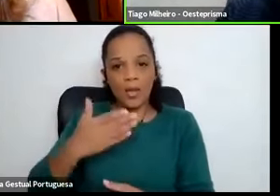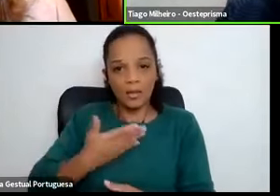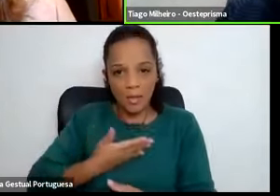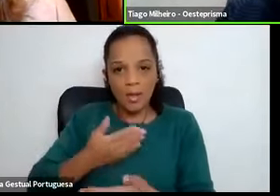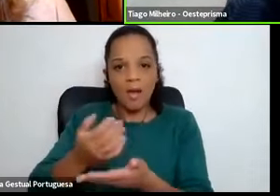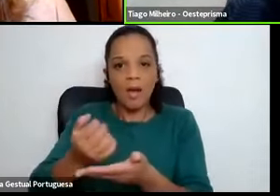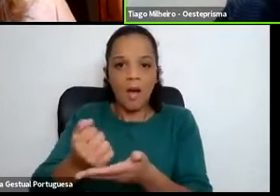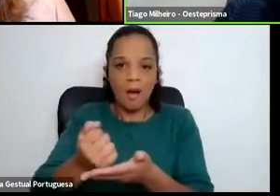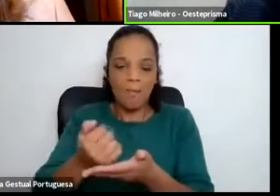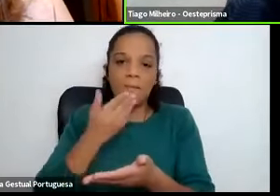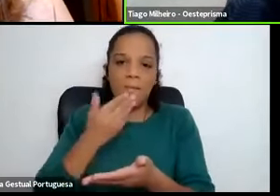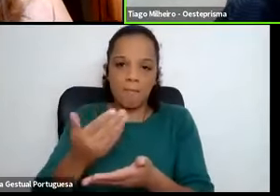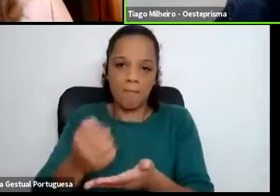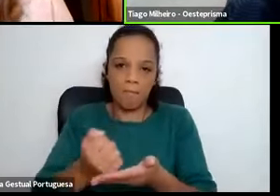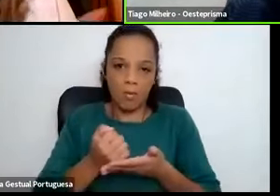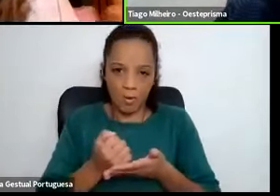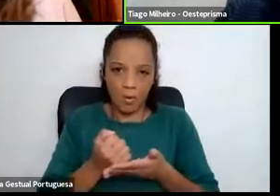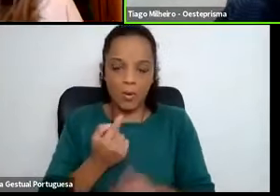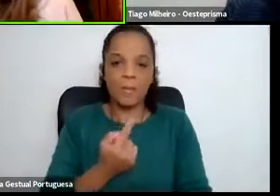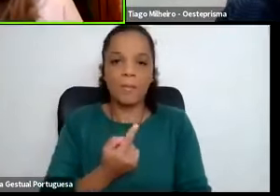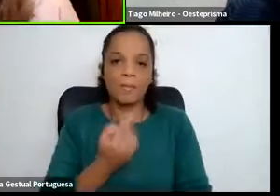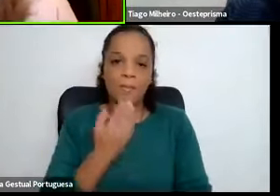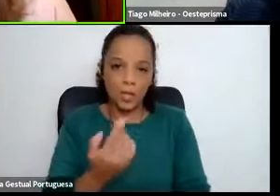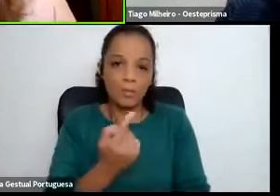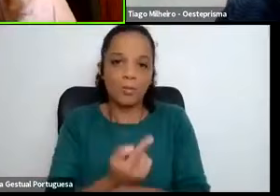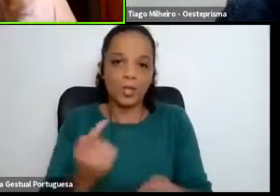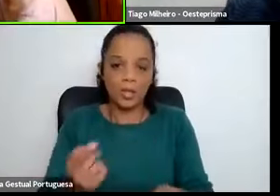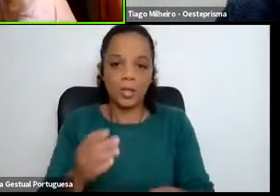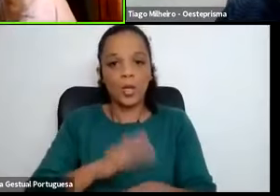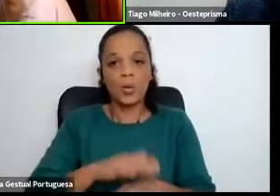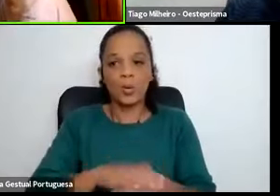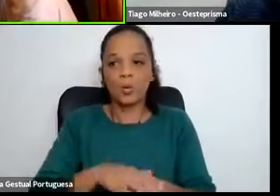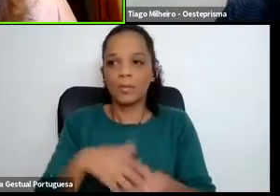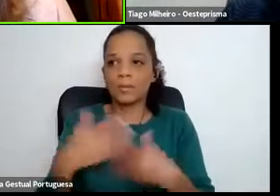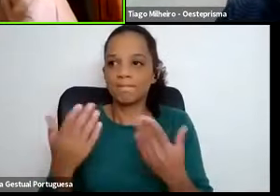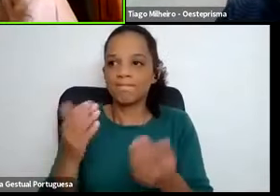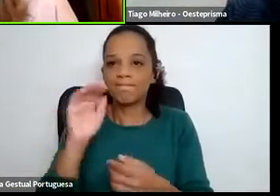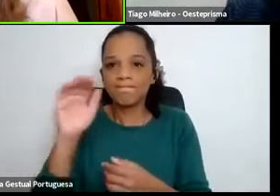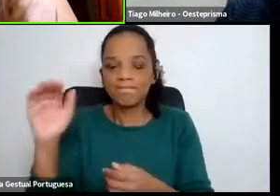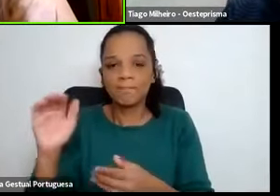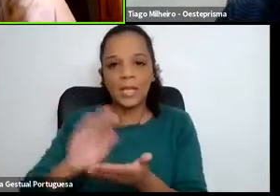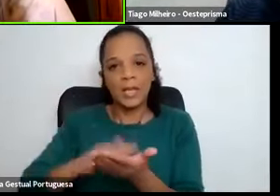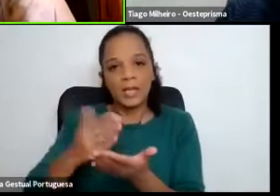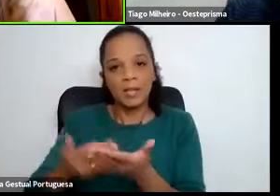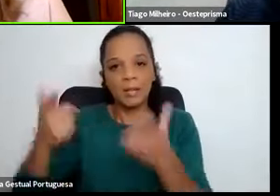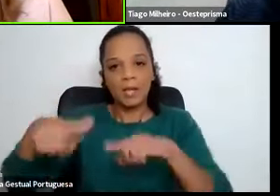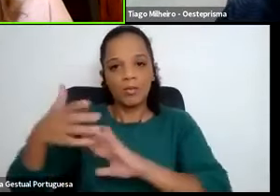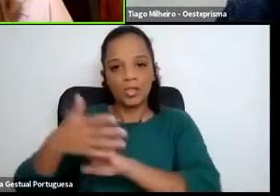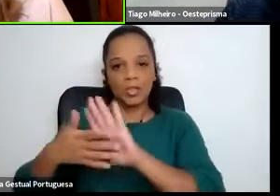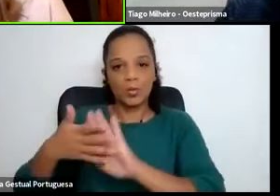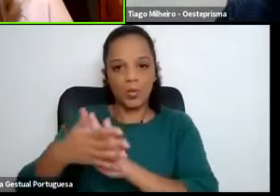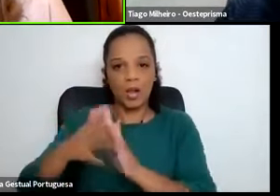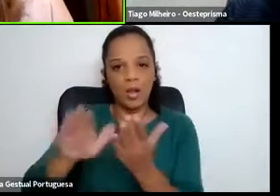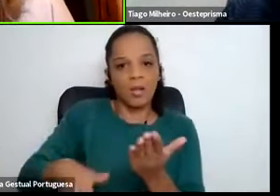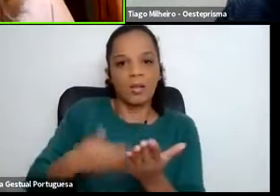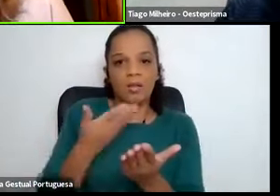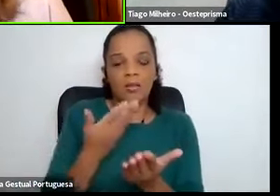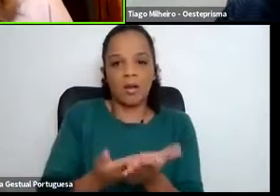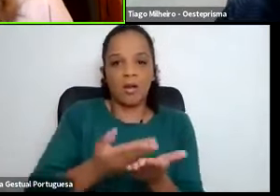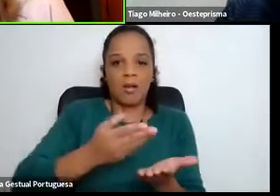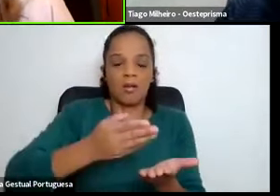contactar uma intérprete de língua gestual e proporcionar a tradução